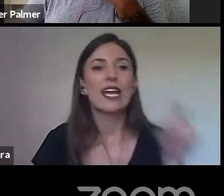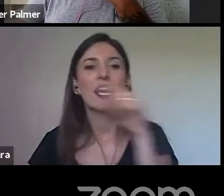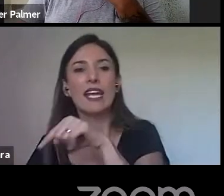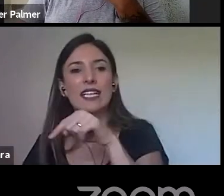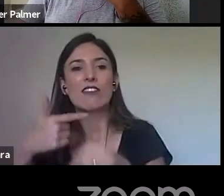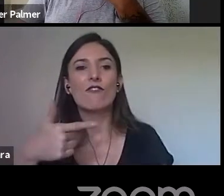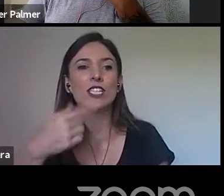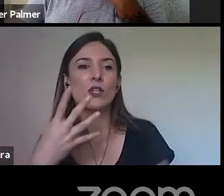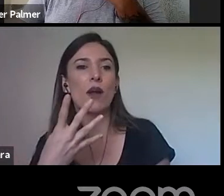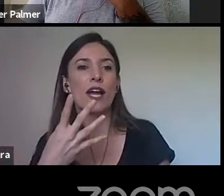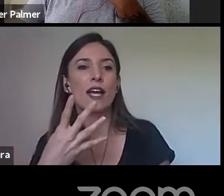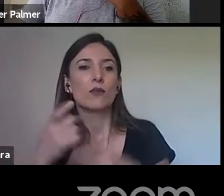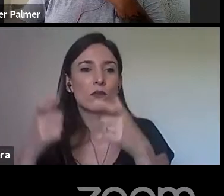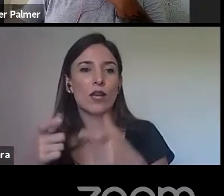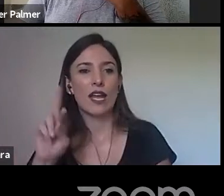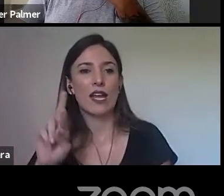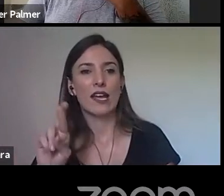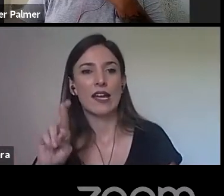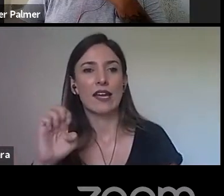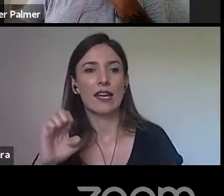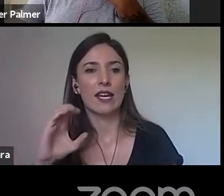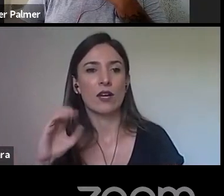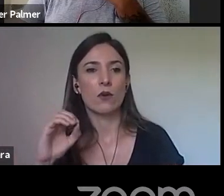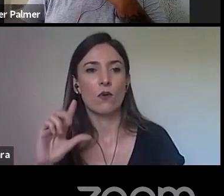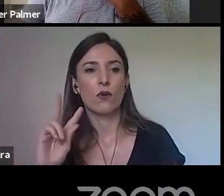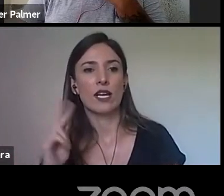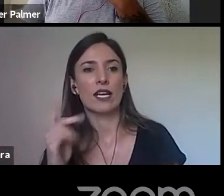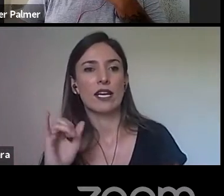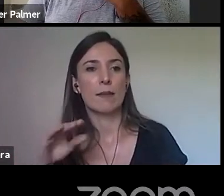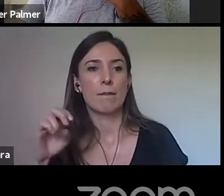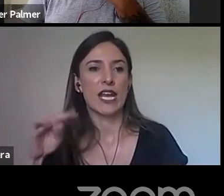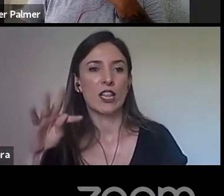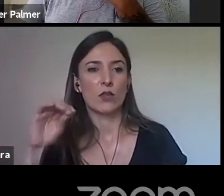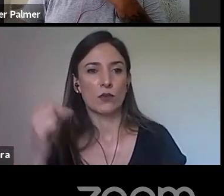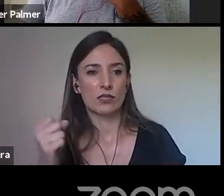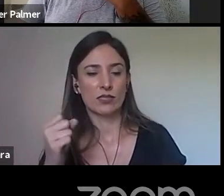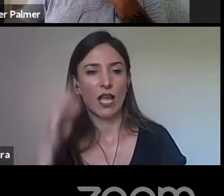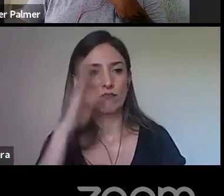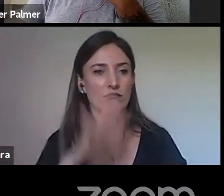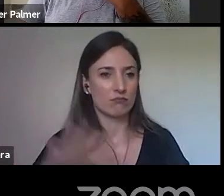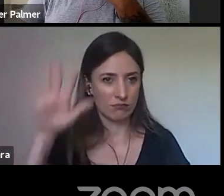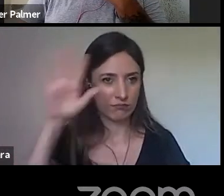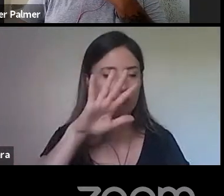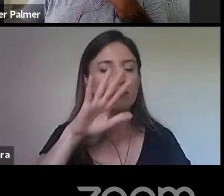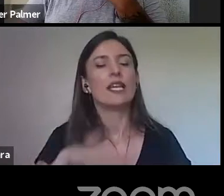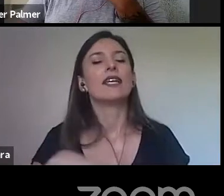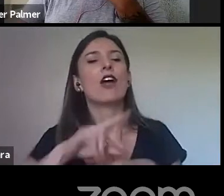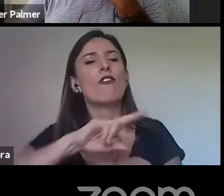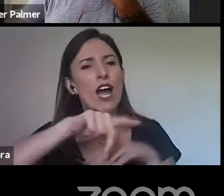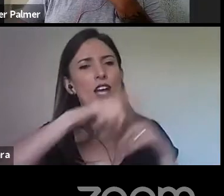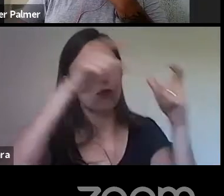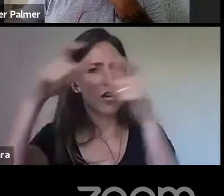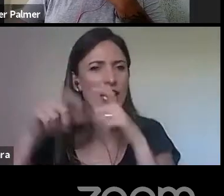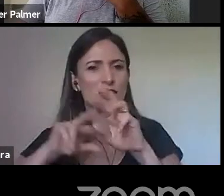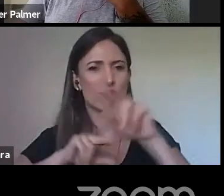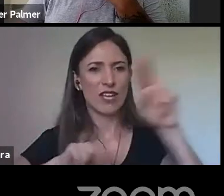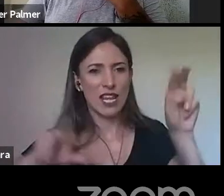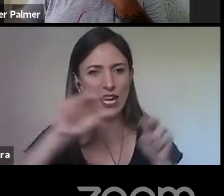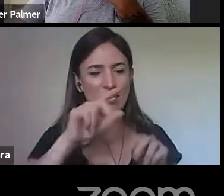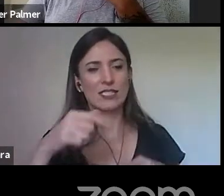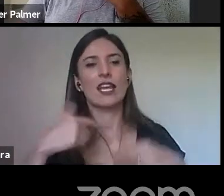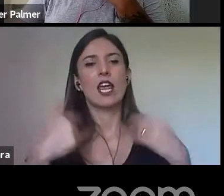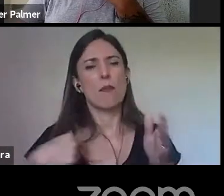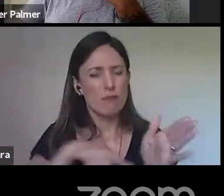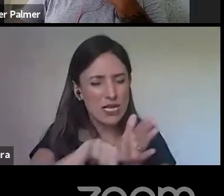né? Em vários espaços. E aí, o que eu percebo nas minhas pesquisas é que a gente teve uma ampliação